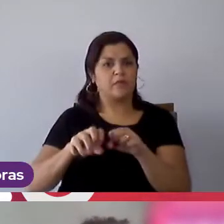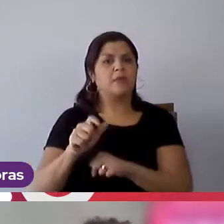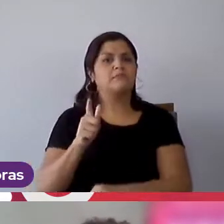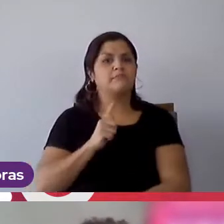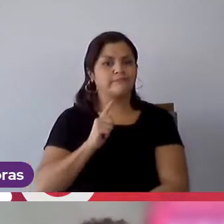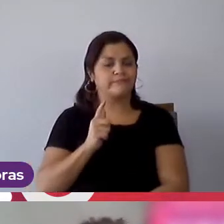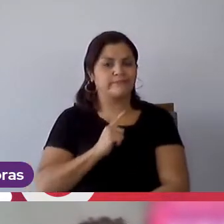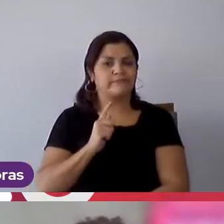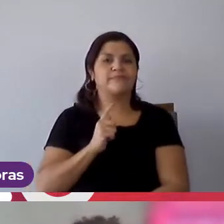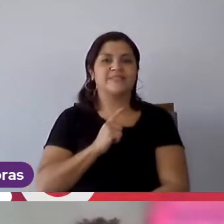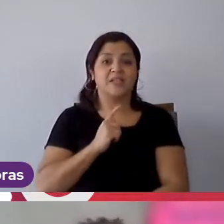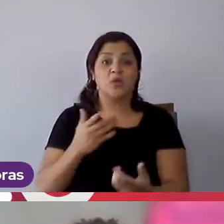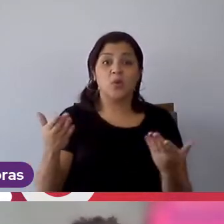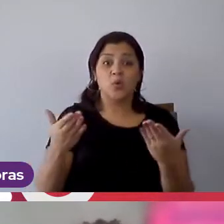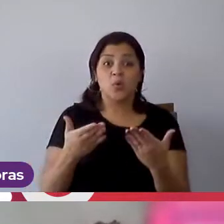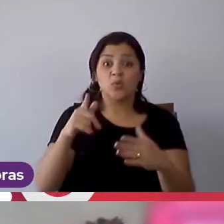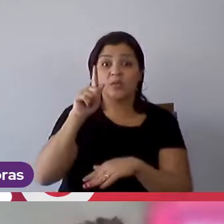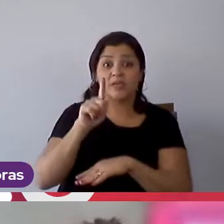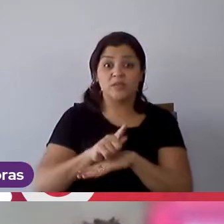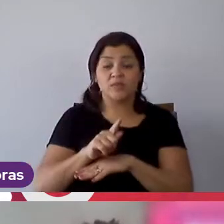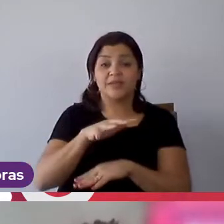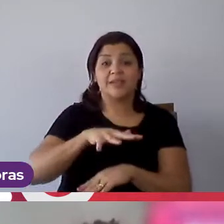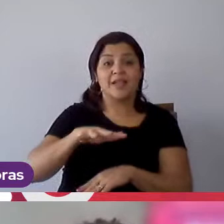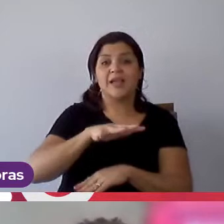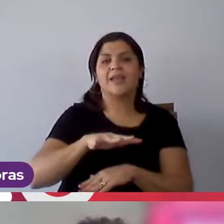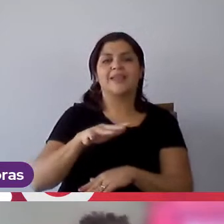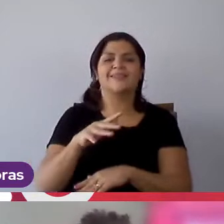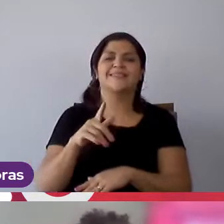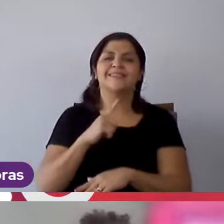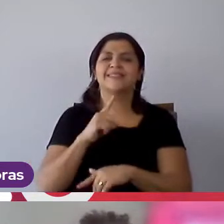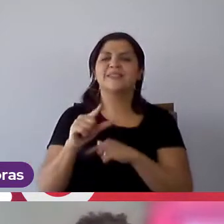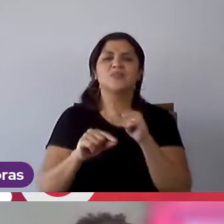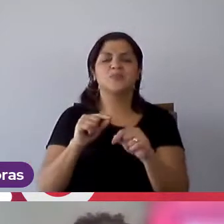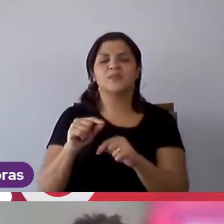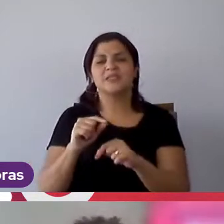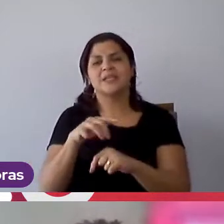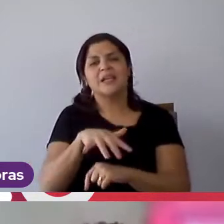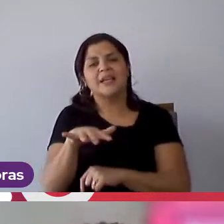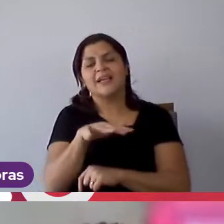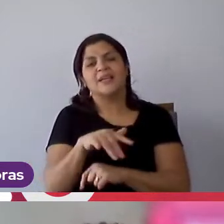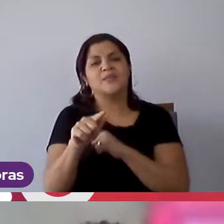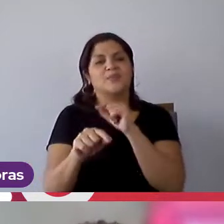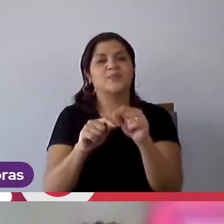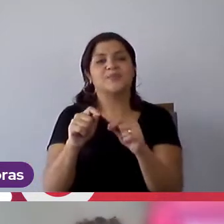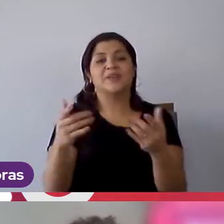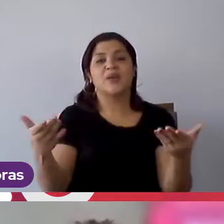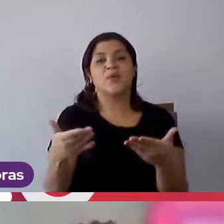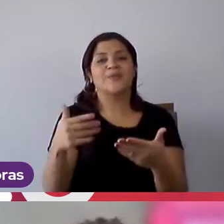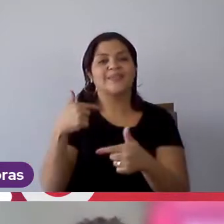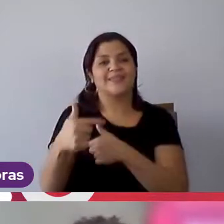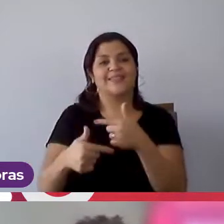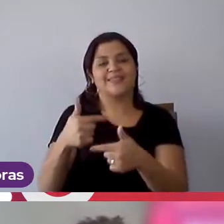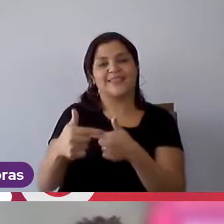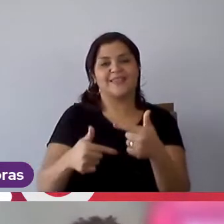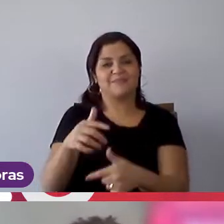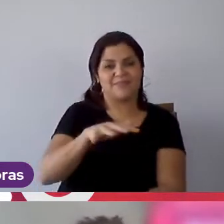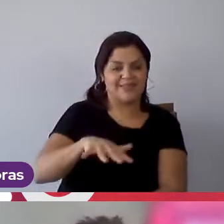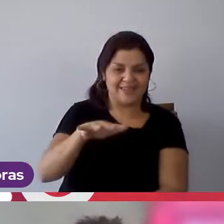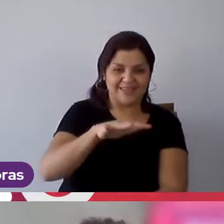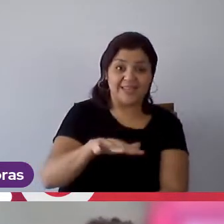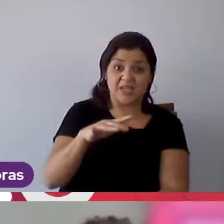né, de hoje que são gestores, né, nessas outras áreas são formadas em uma área e hoje trabalham em uma área talvez